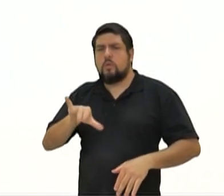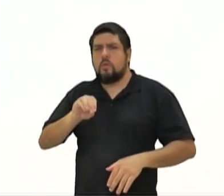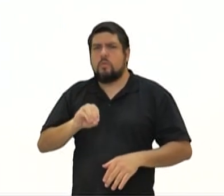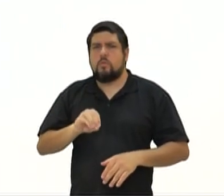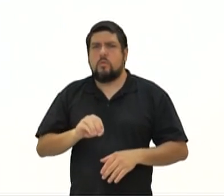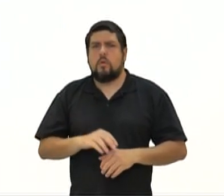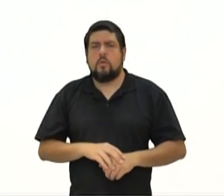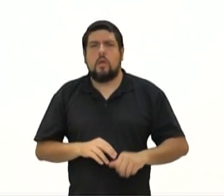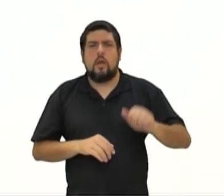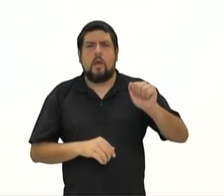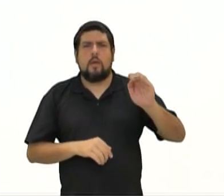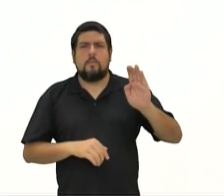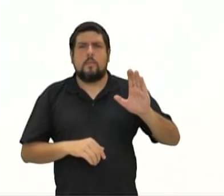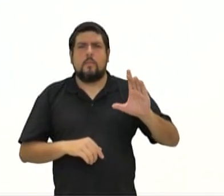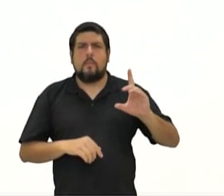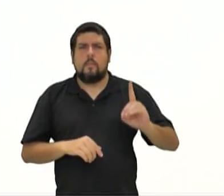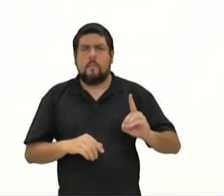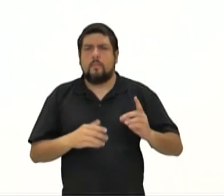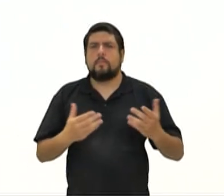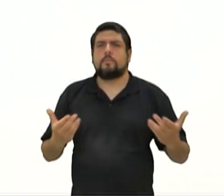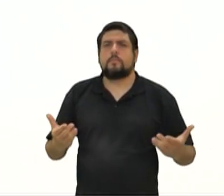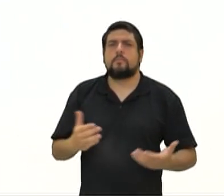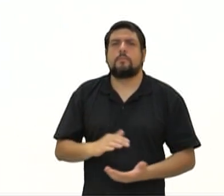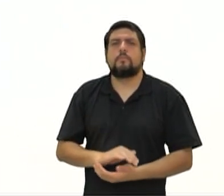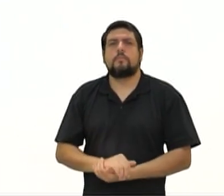helenístico, B, período clássico,